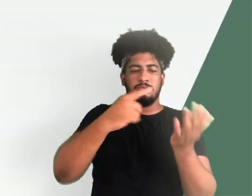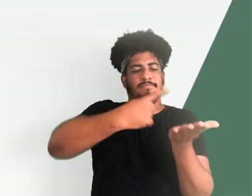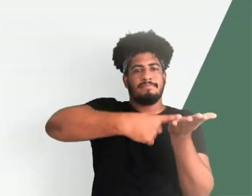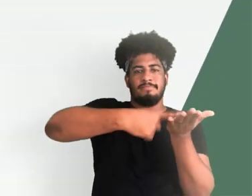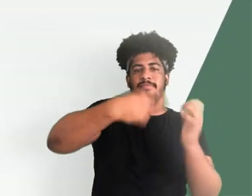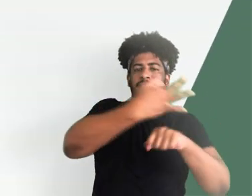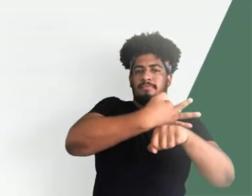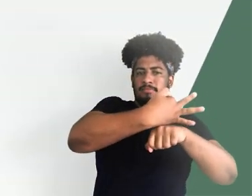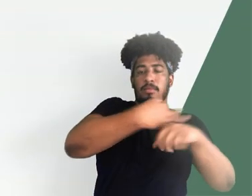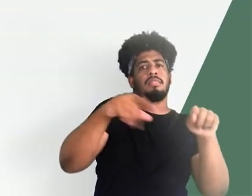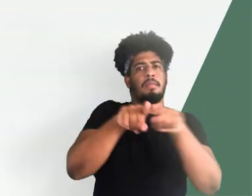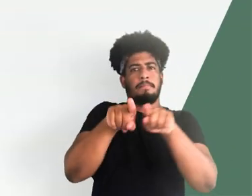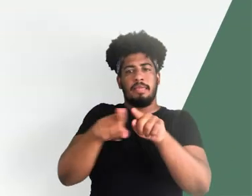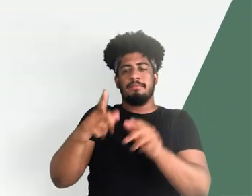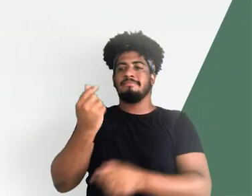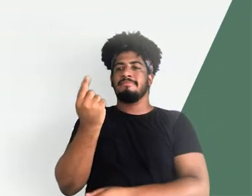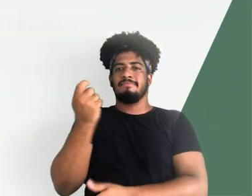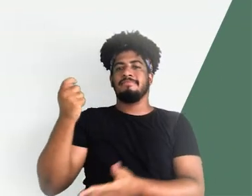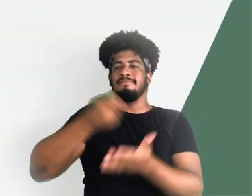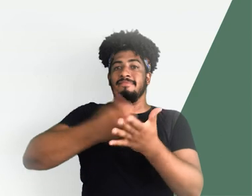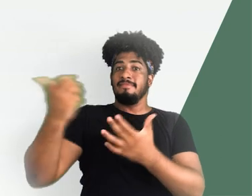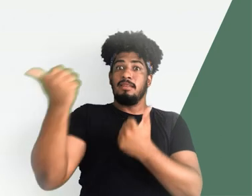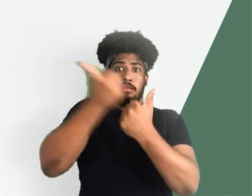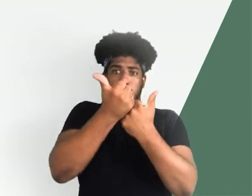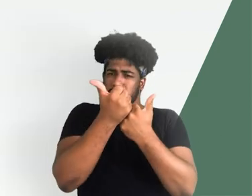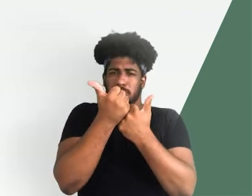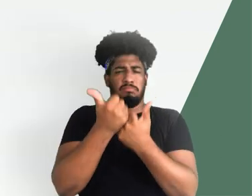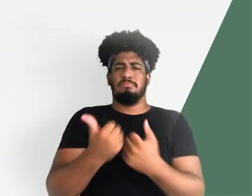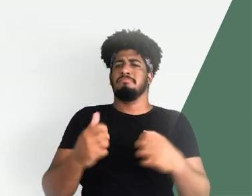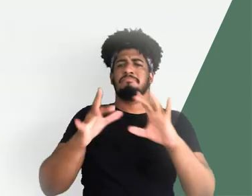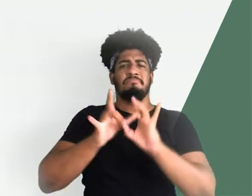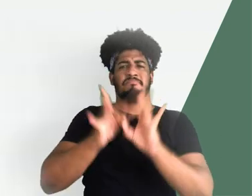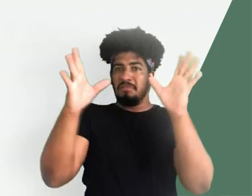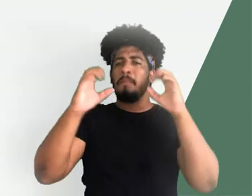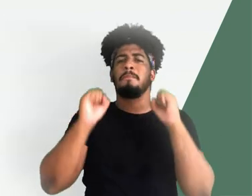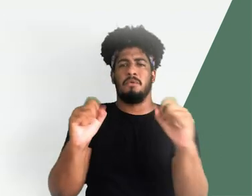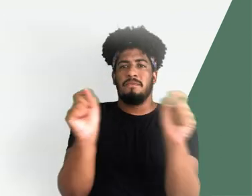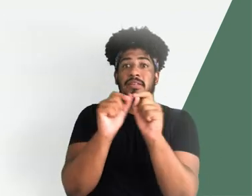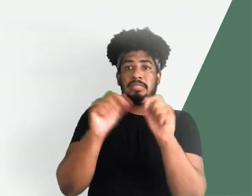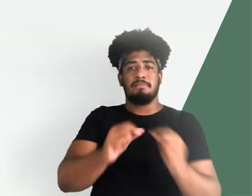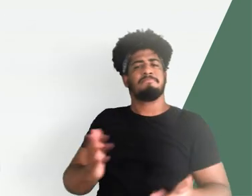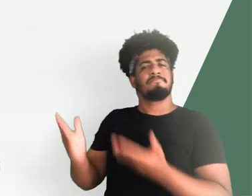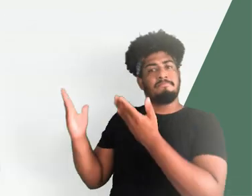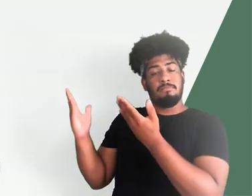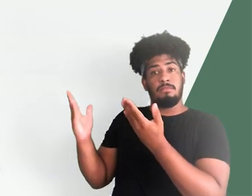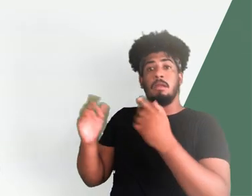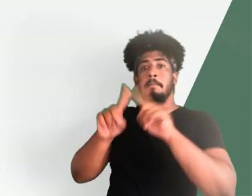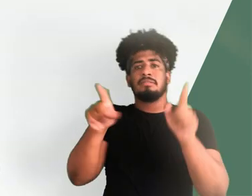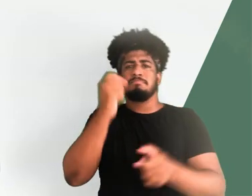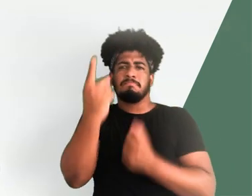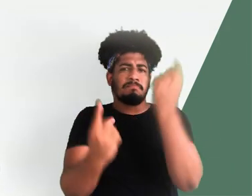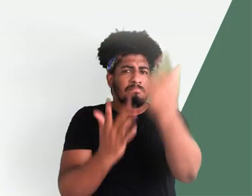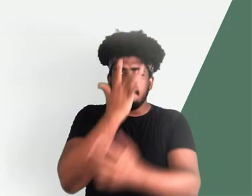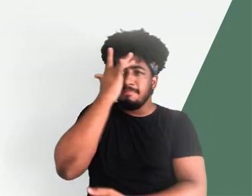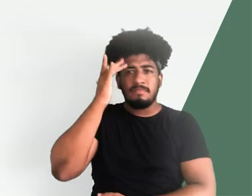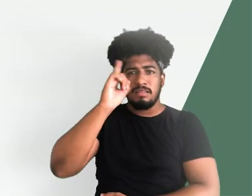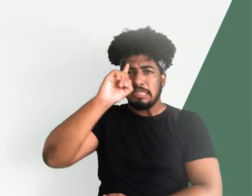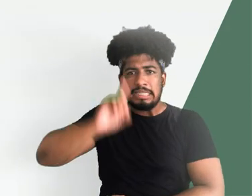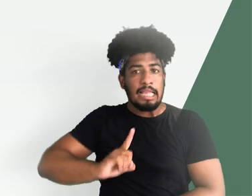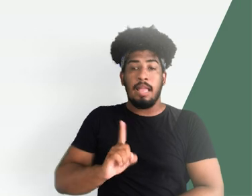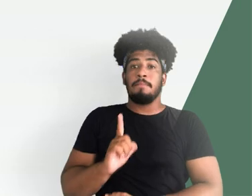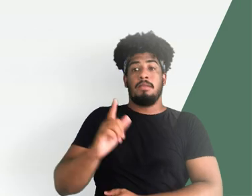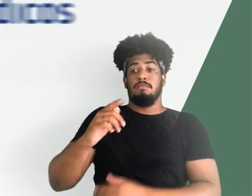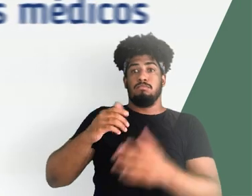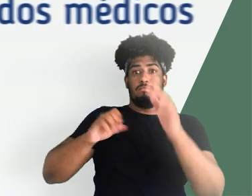férias até solicitar pagamento de substituição, todo a gente faz por lá. O que algumas pessoas ainda não sabem